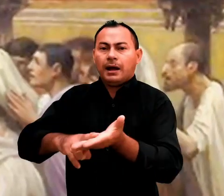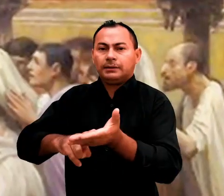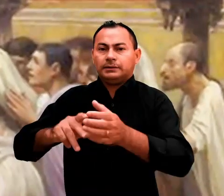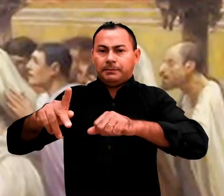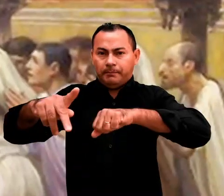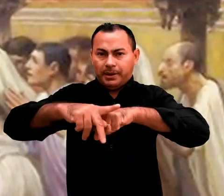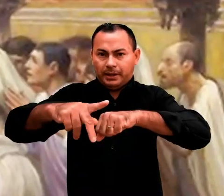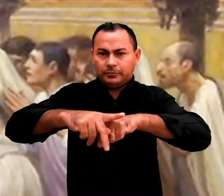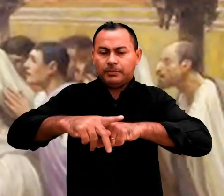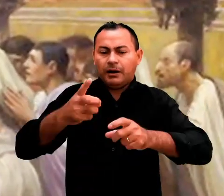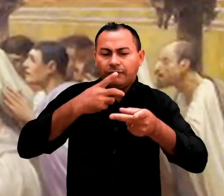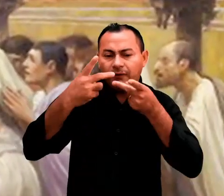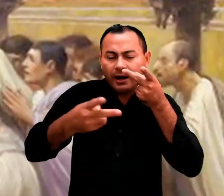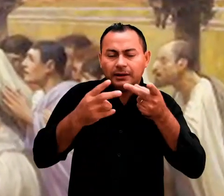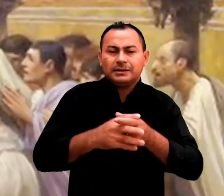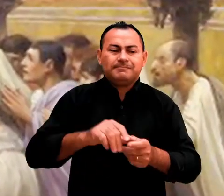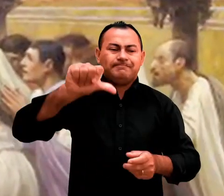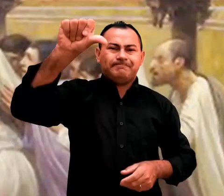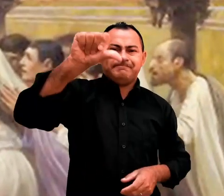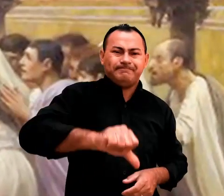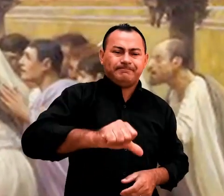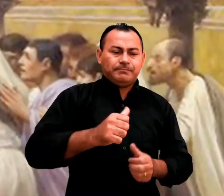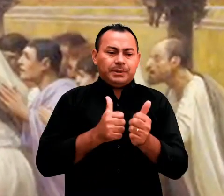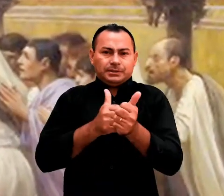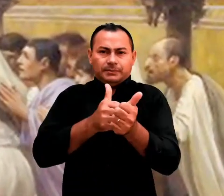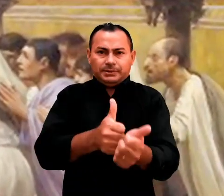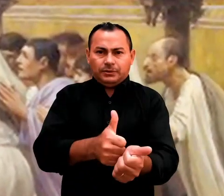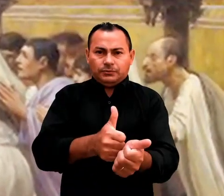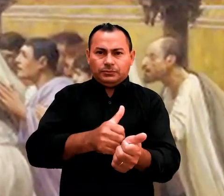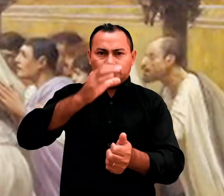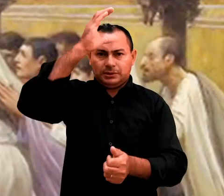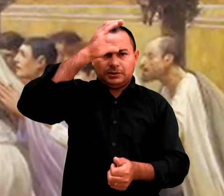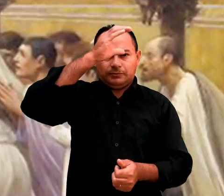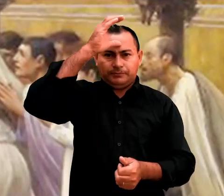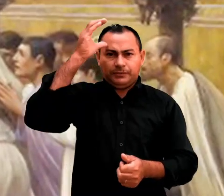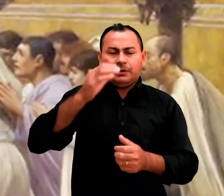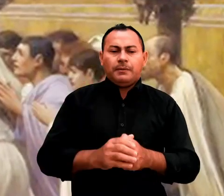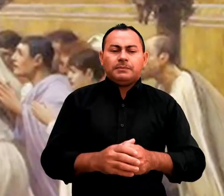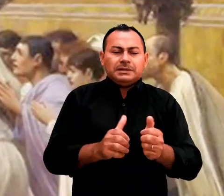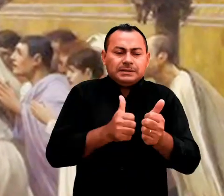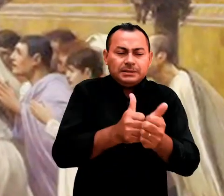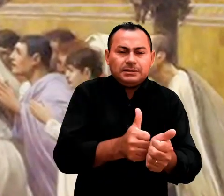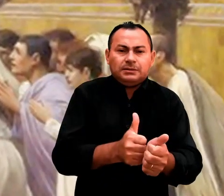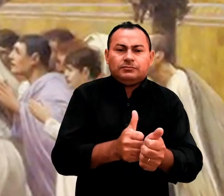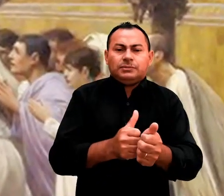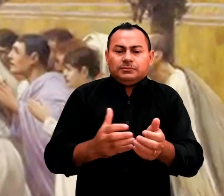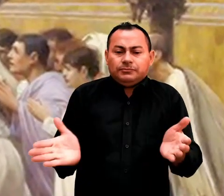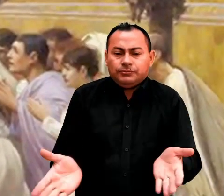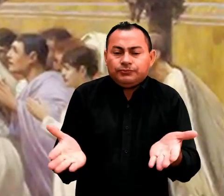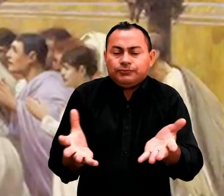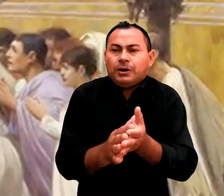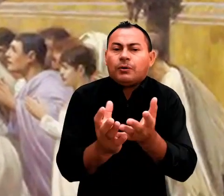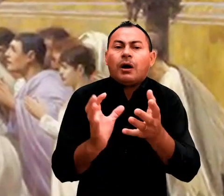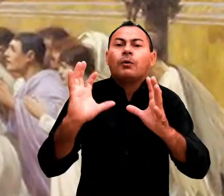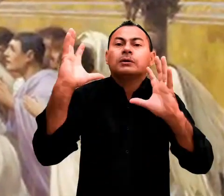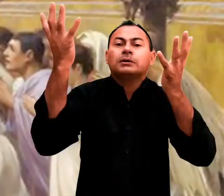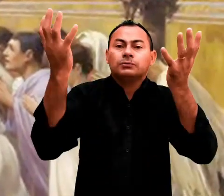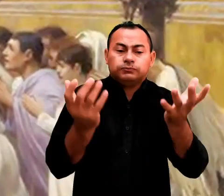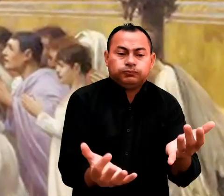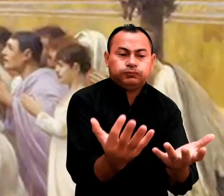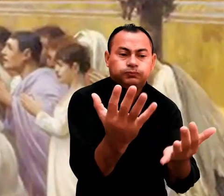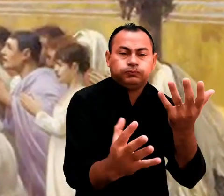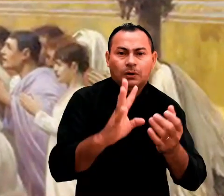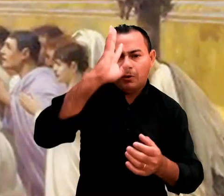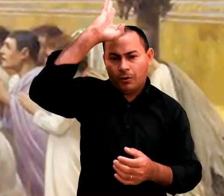encontramos referência a essa terrível perseguição. A onda de perseguição que se seguiu ao incêndio de Roma